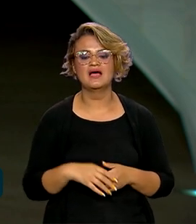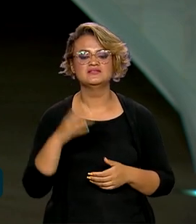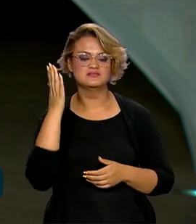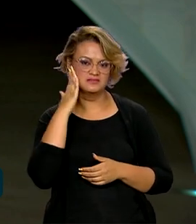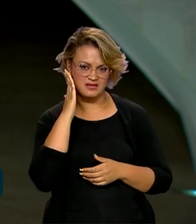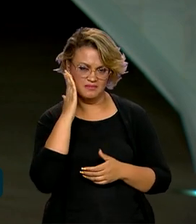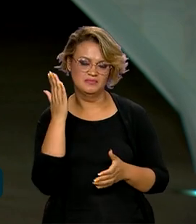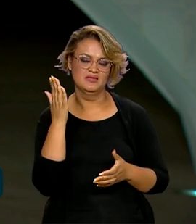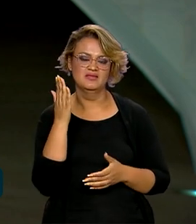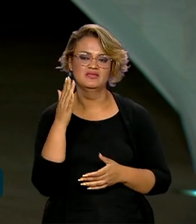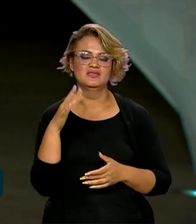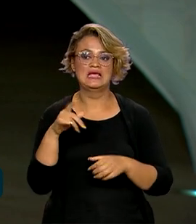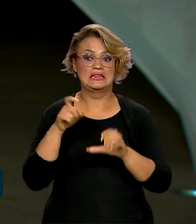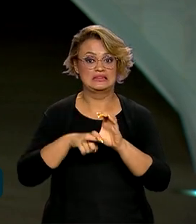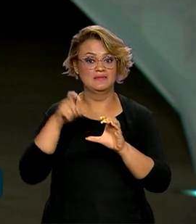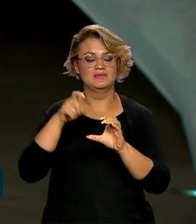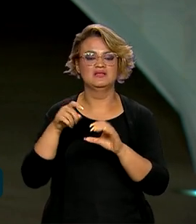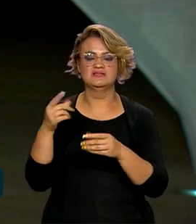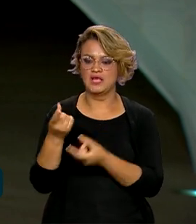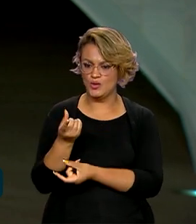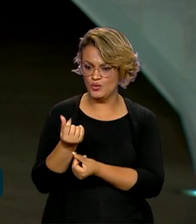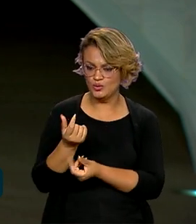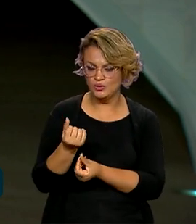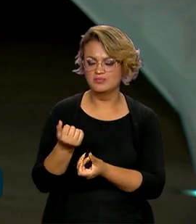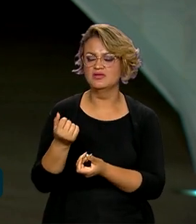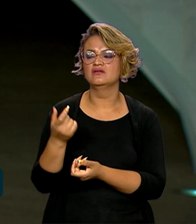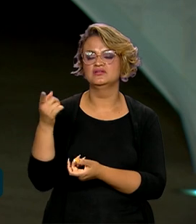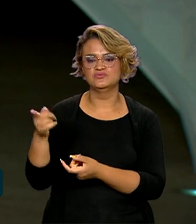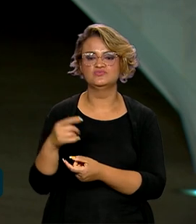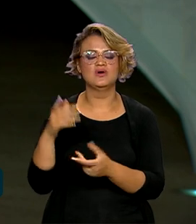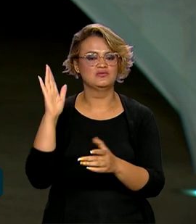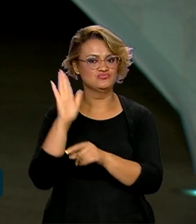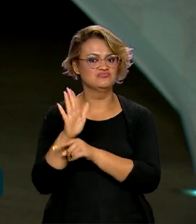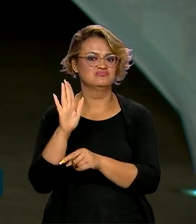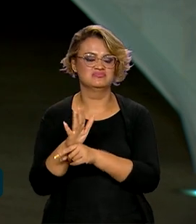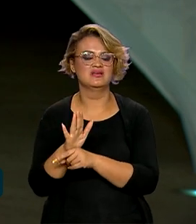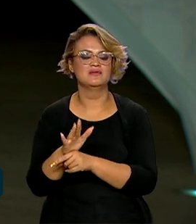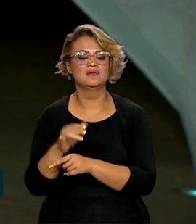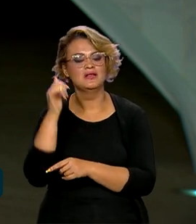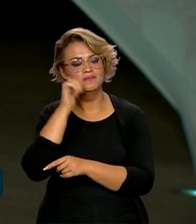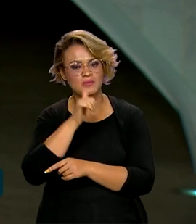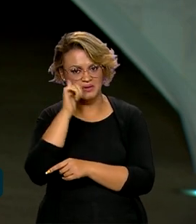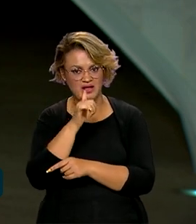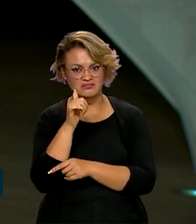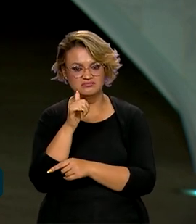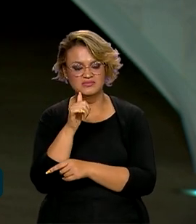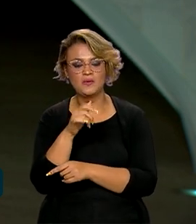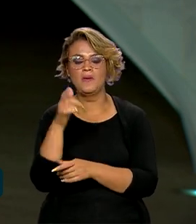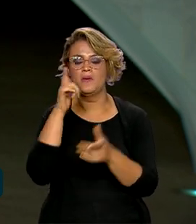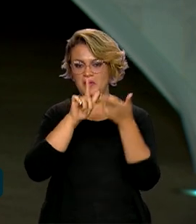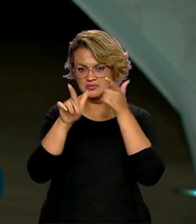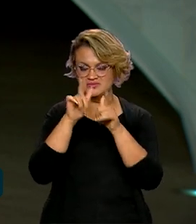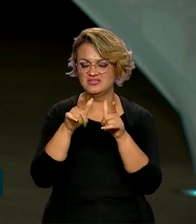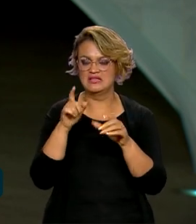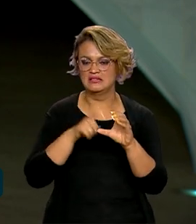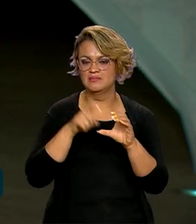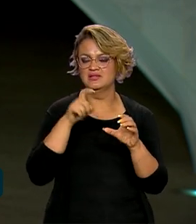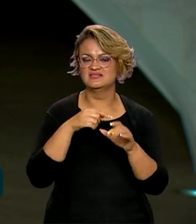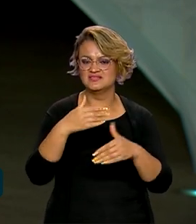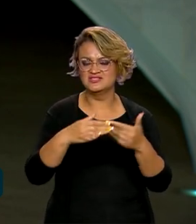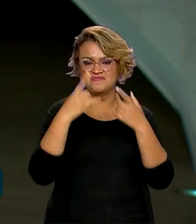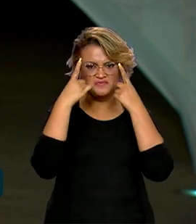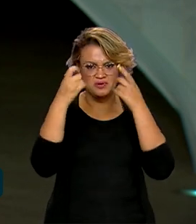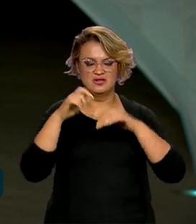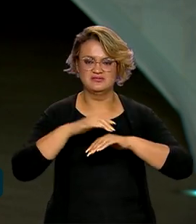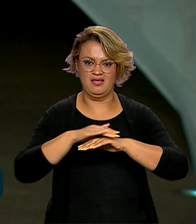sabe que a autonomia econômica é fator determinante para que as mulheres consigam sair desse ciclo